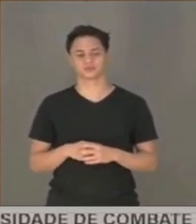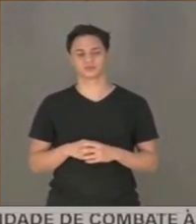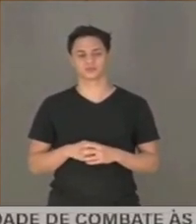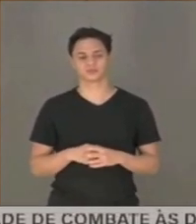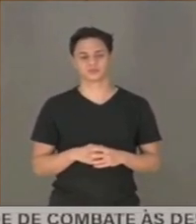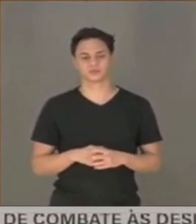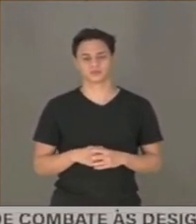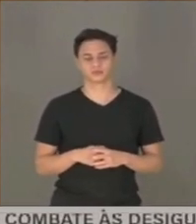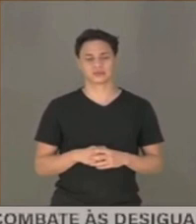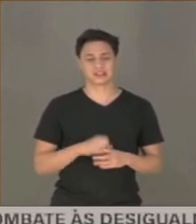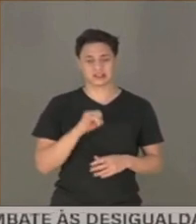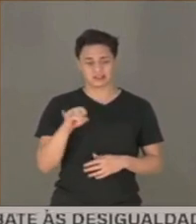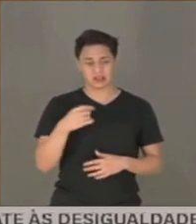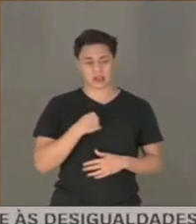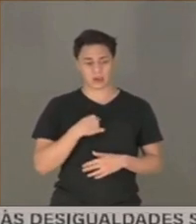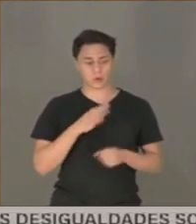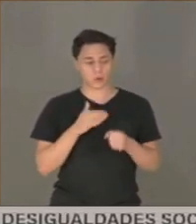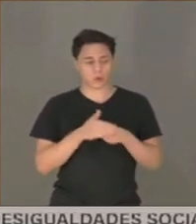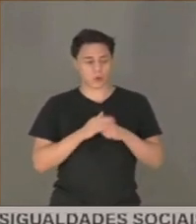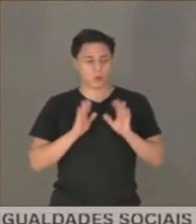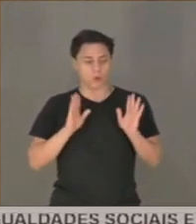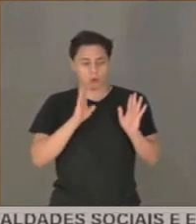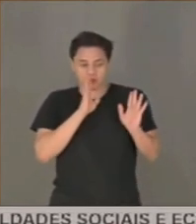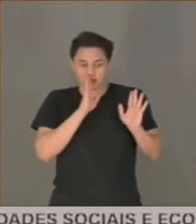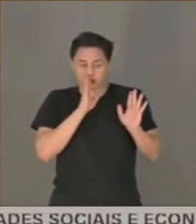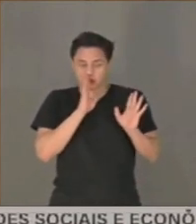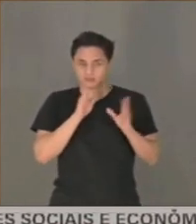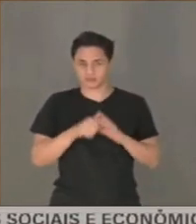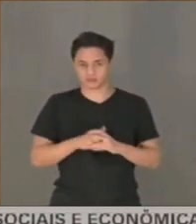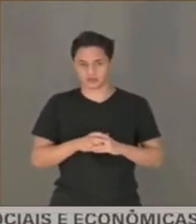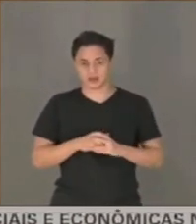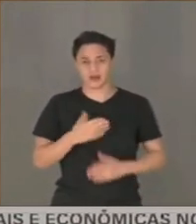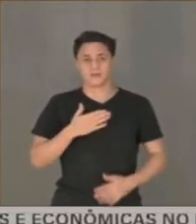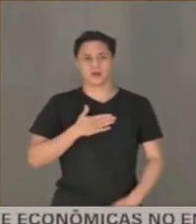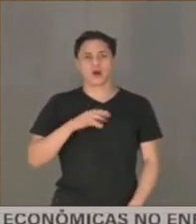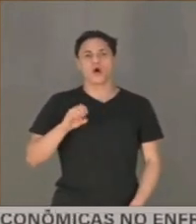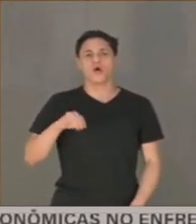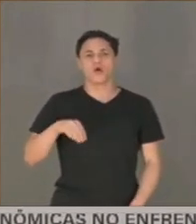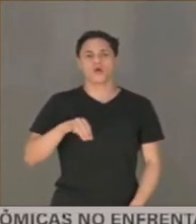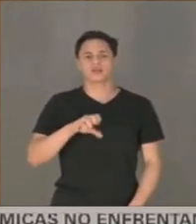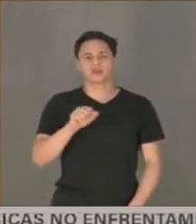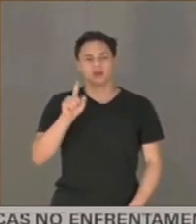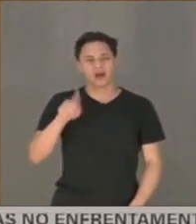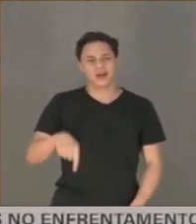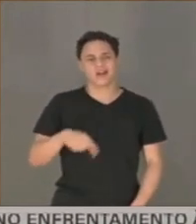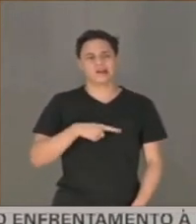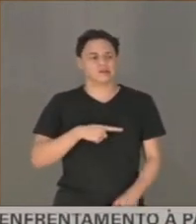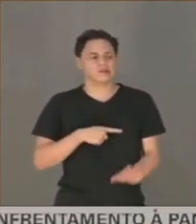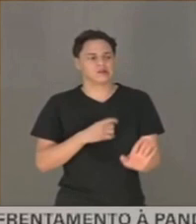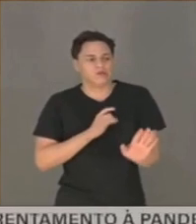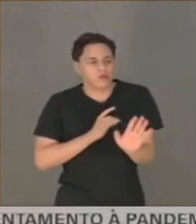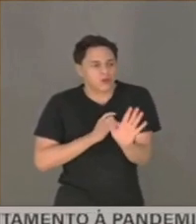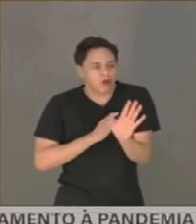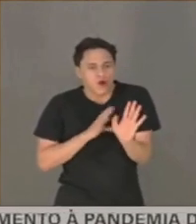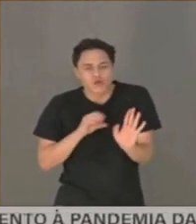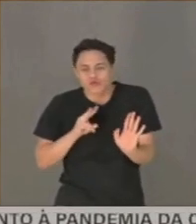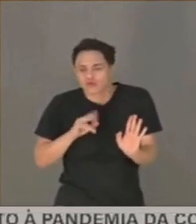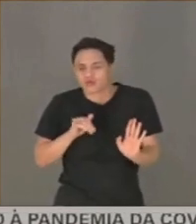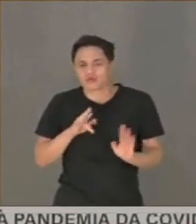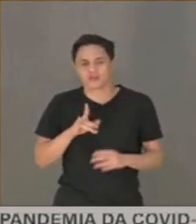se eu me omitisse aqui, a minha omissão seria um ato de covardia, porque no meu